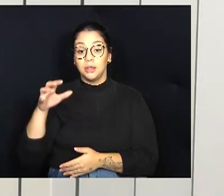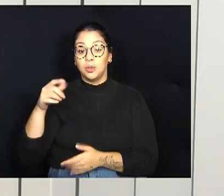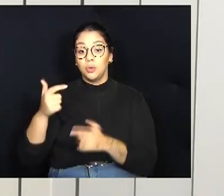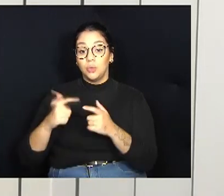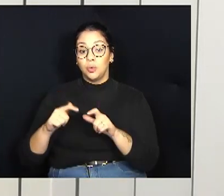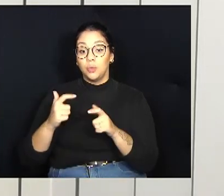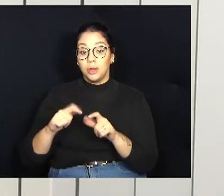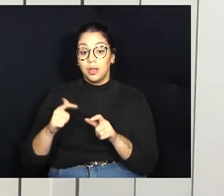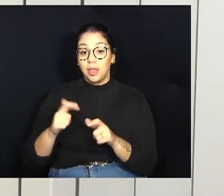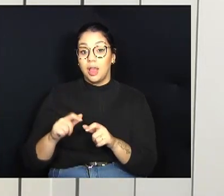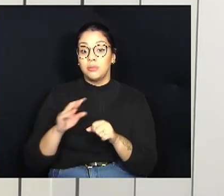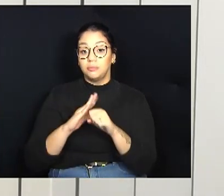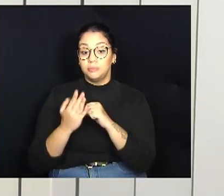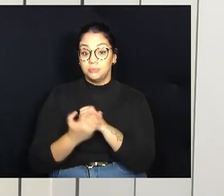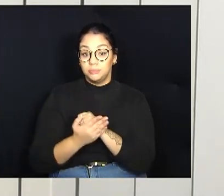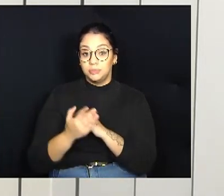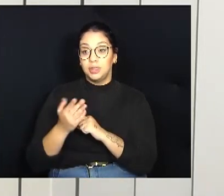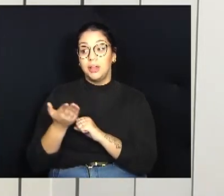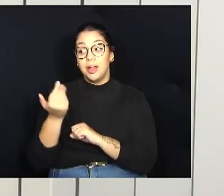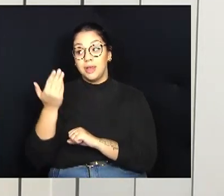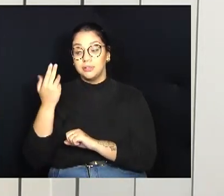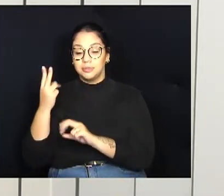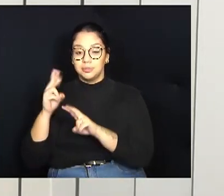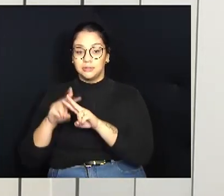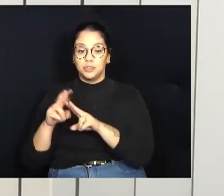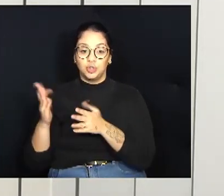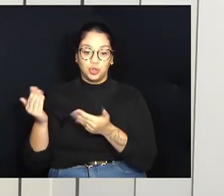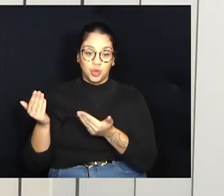onde funcionava a antiga Fundação Casa.